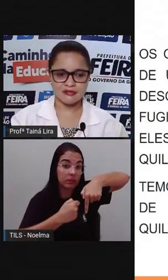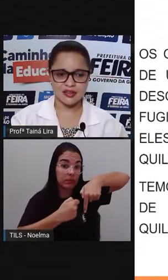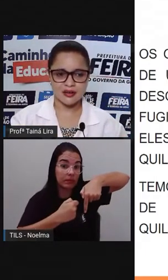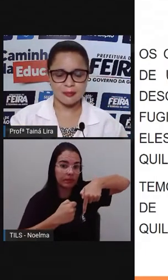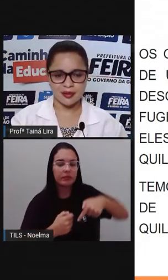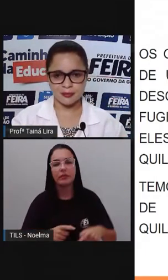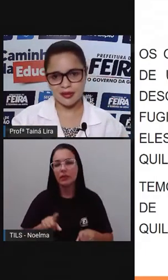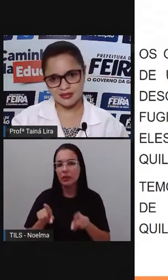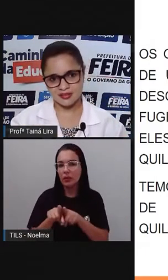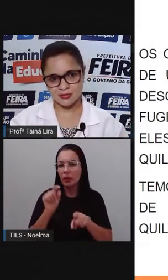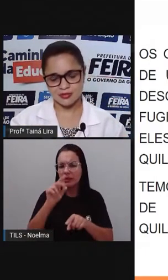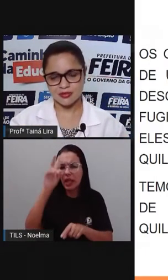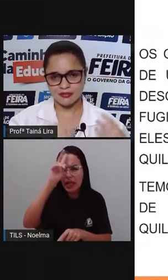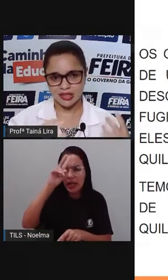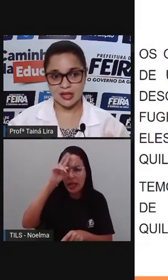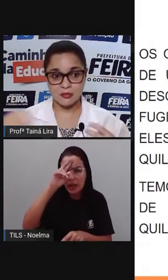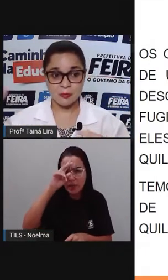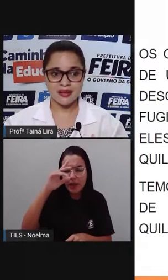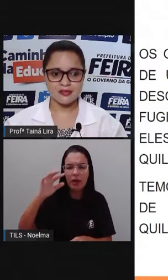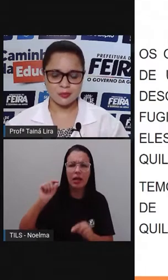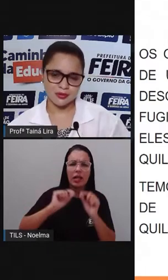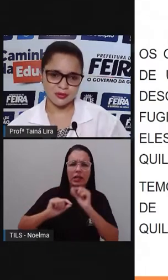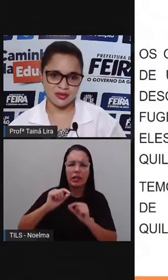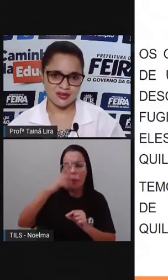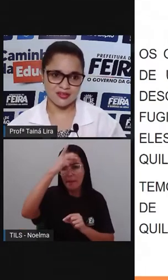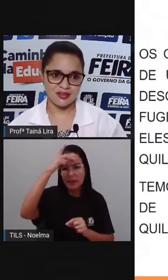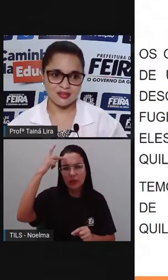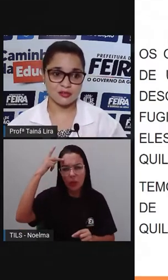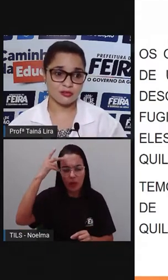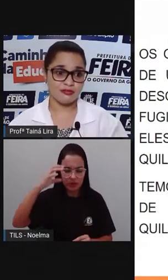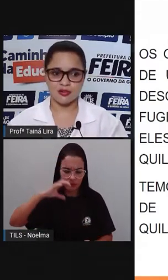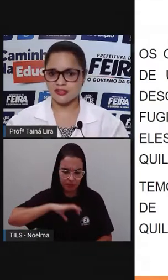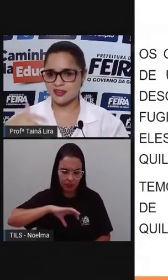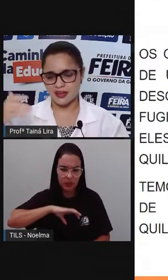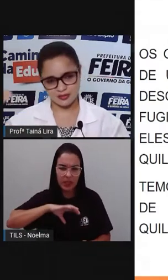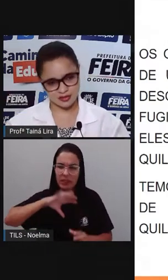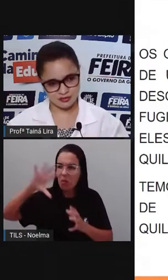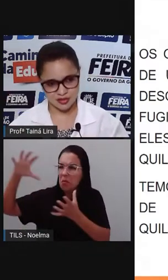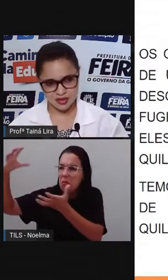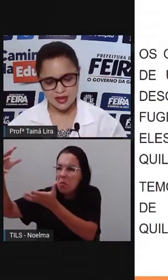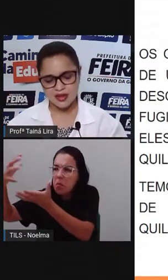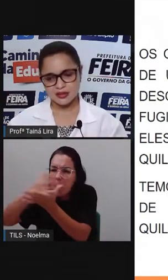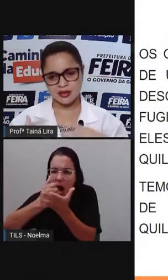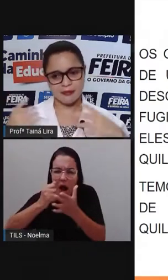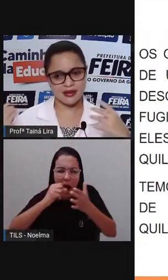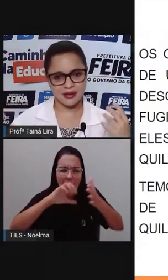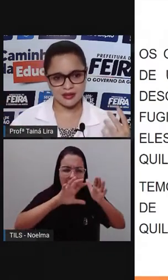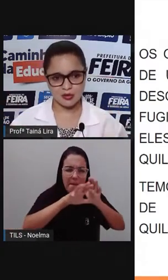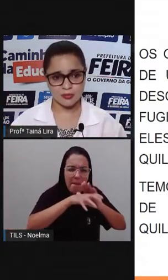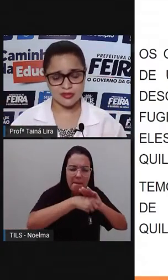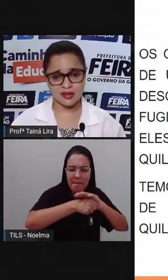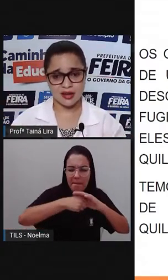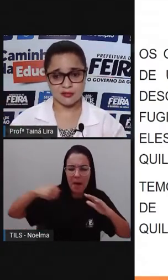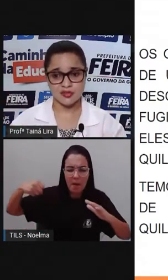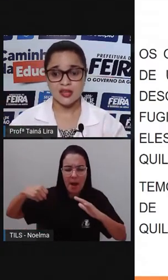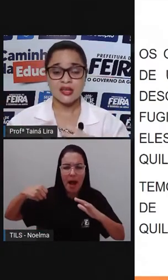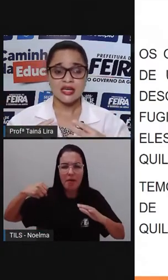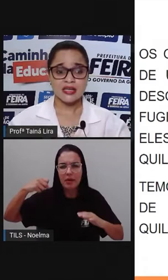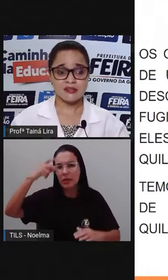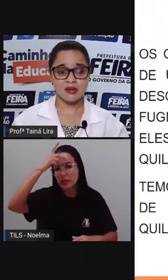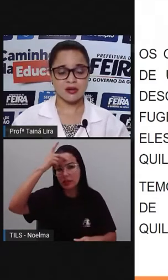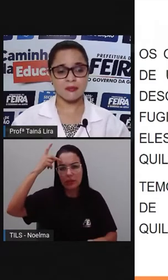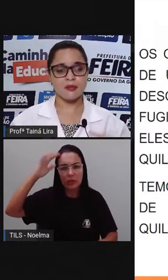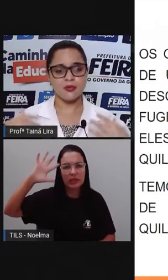da África para o Brasil, não é verdade? Pelos portugueses, eles foram forçados a vir, trabalhar aqui como escravos.